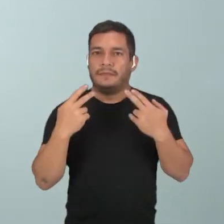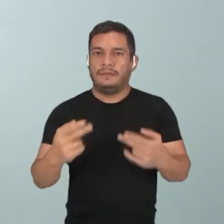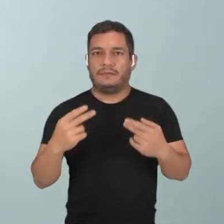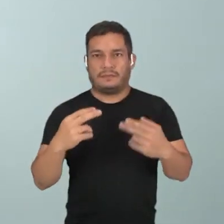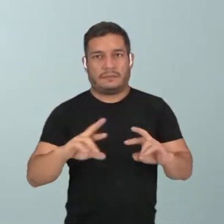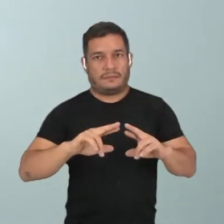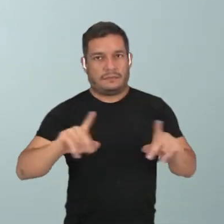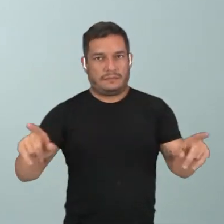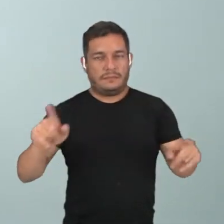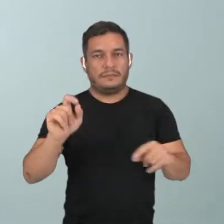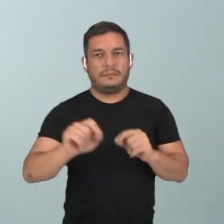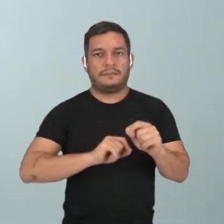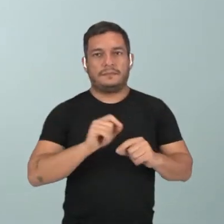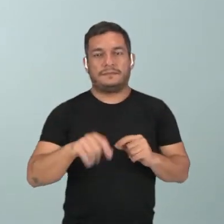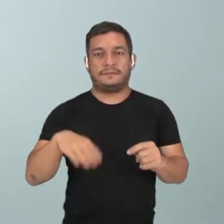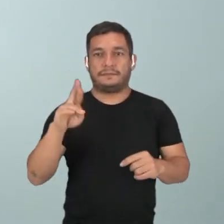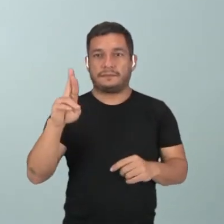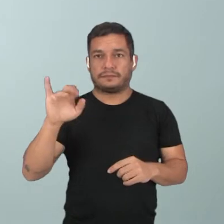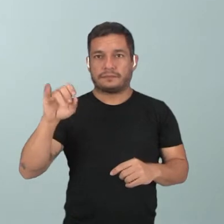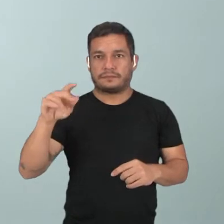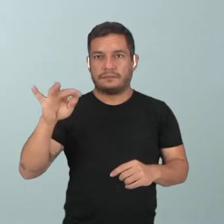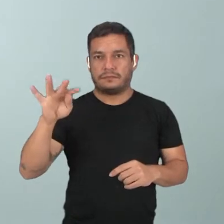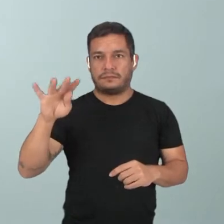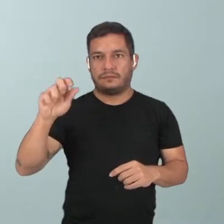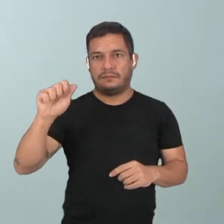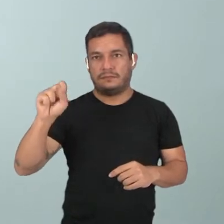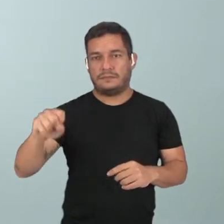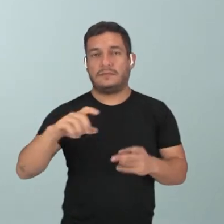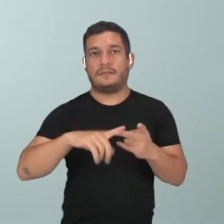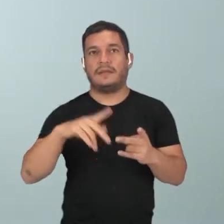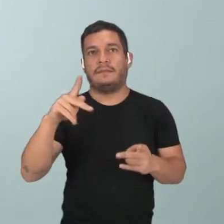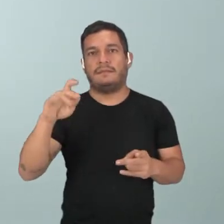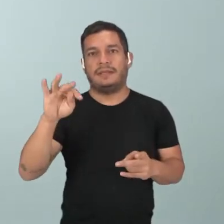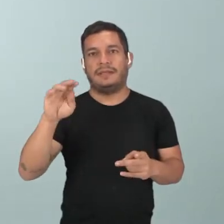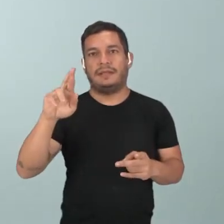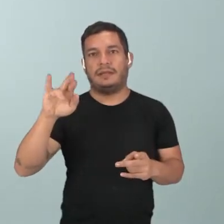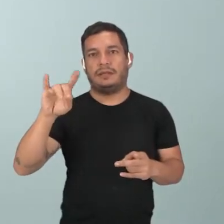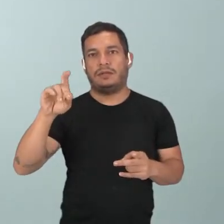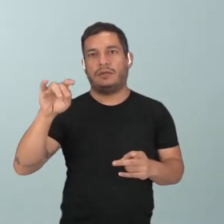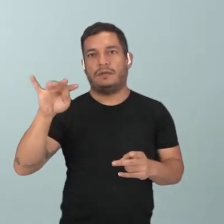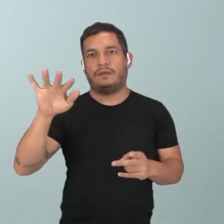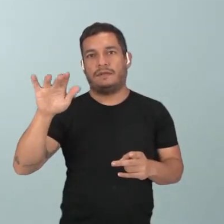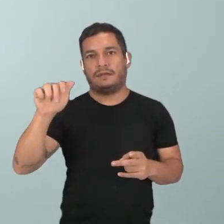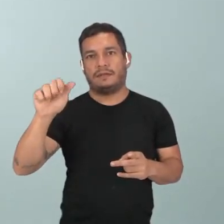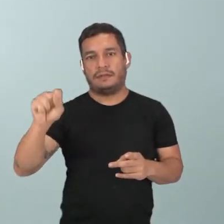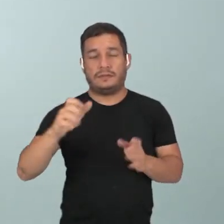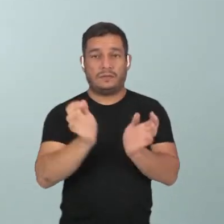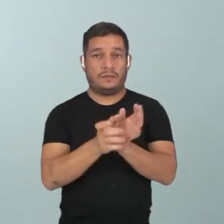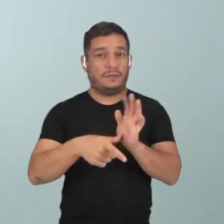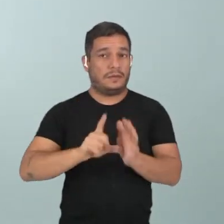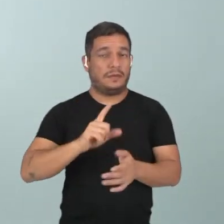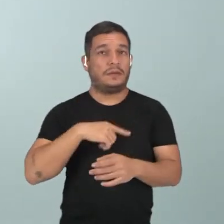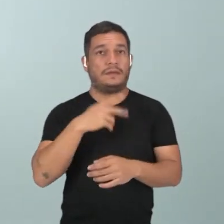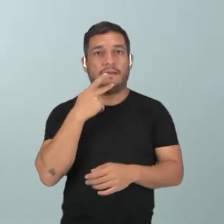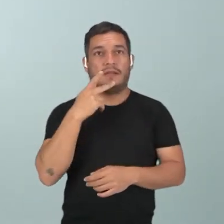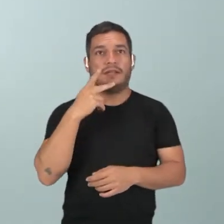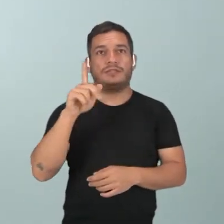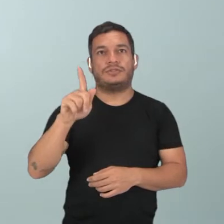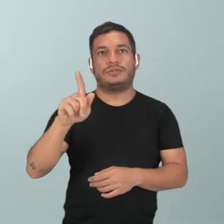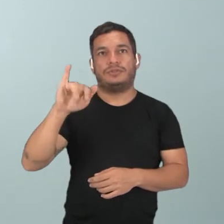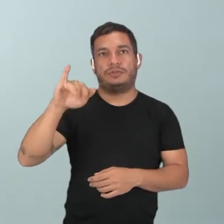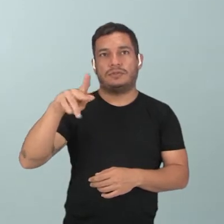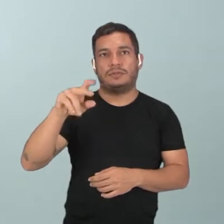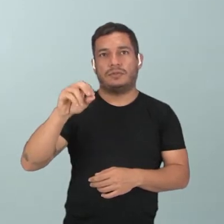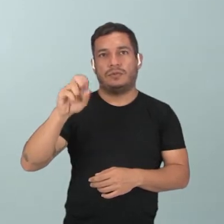de diferencial em relação às brióptas e às pteridóptas que foram os grupos anteriores? Quando a gente fala de gimnospermas,